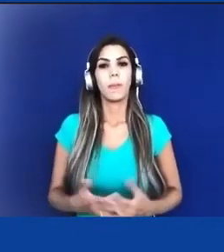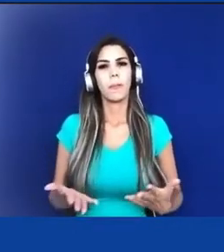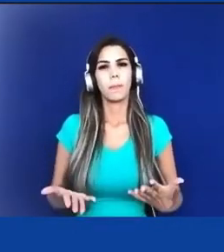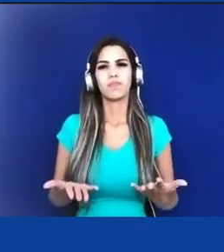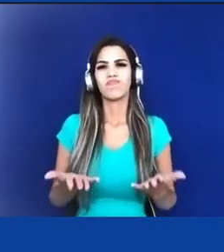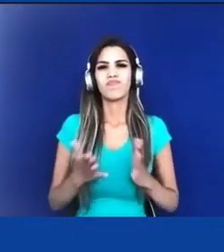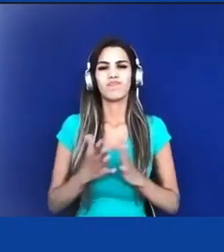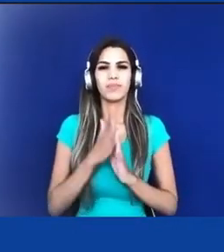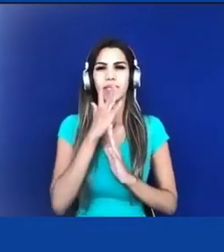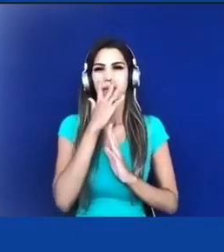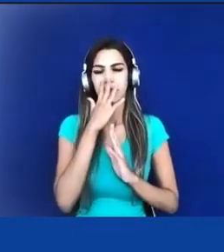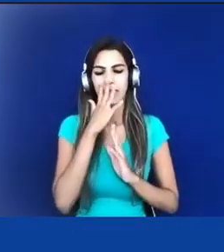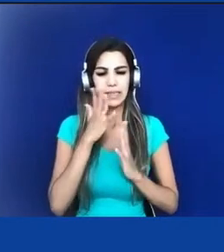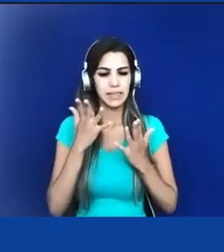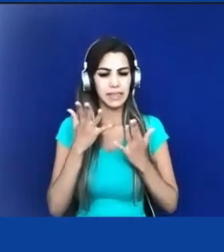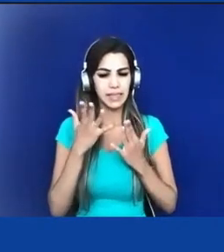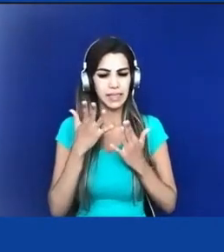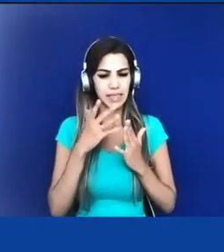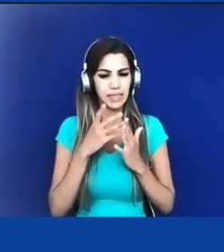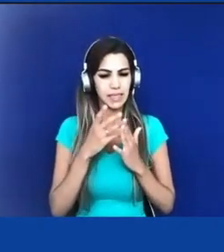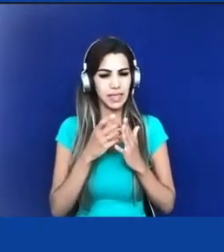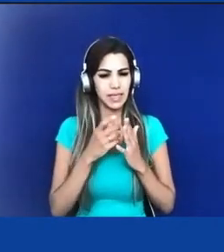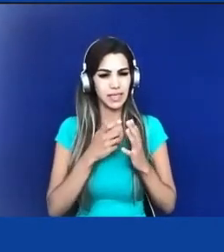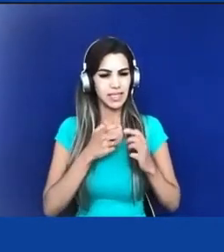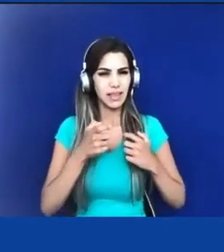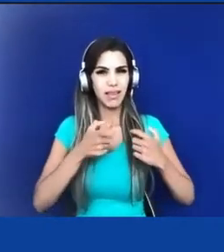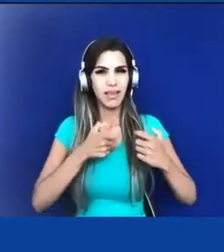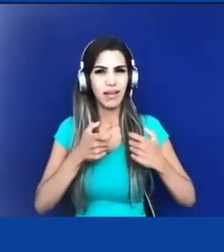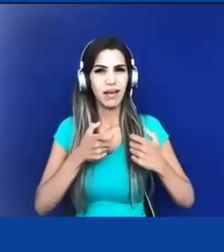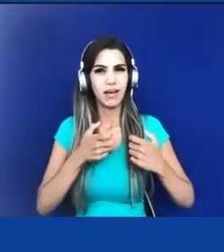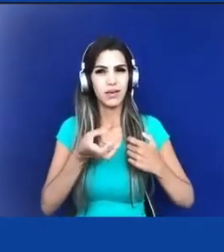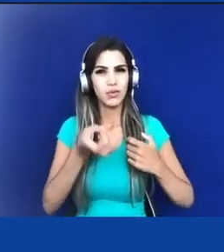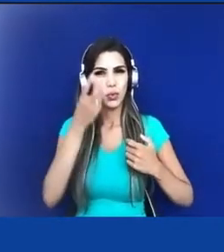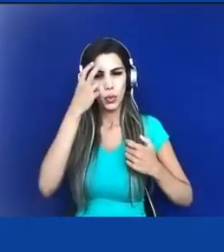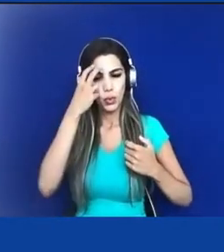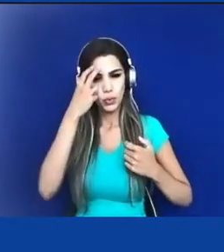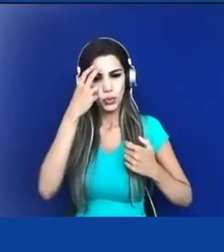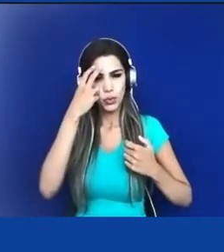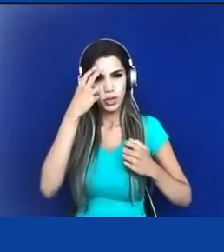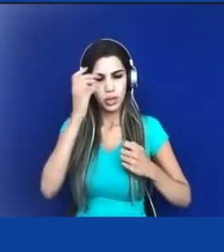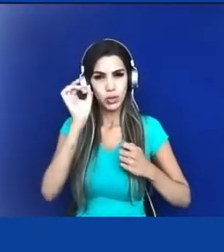limitada ao Estado hoje, ela se espalha pela sociedade.